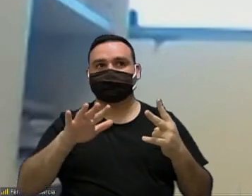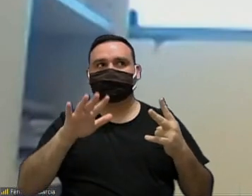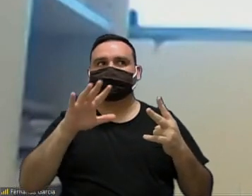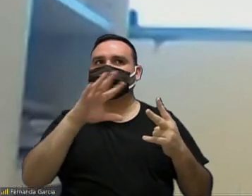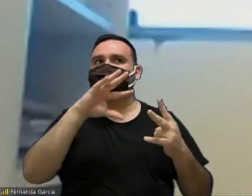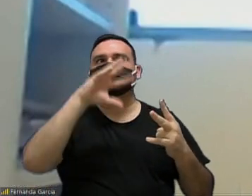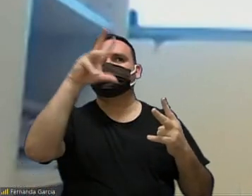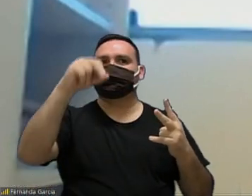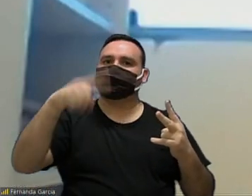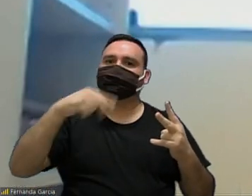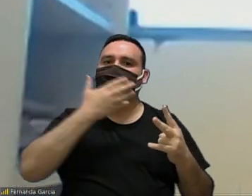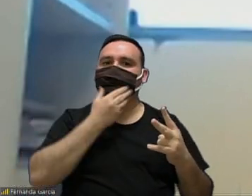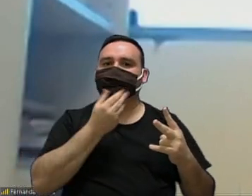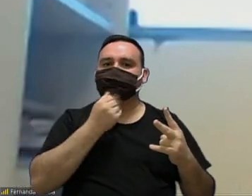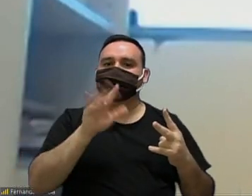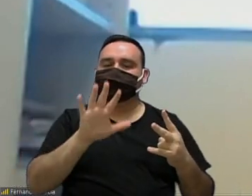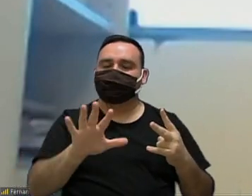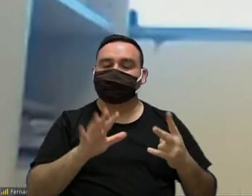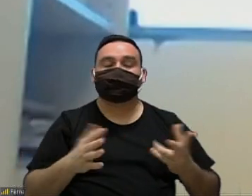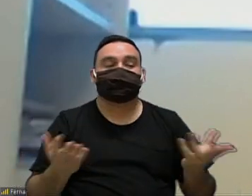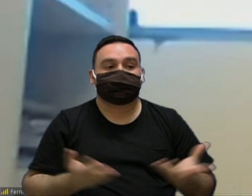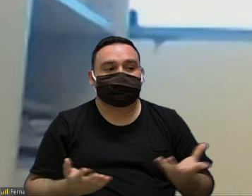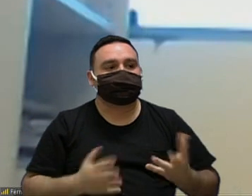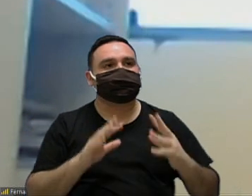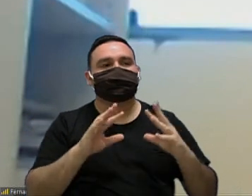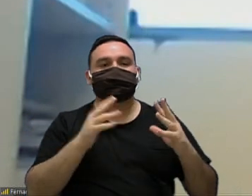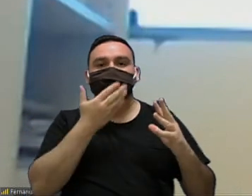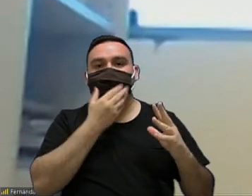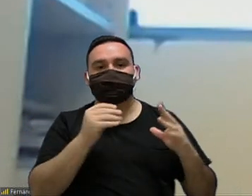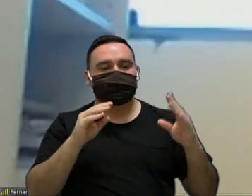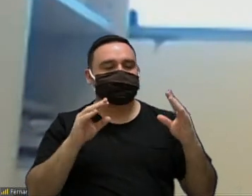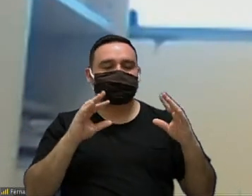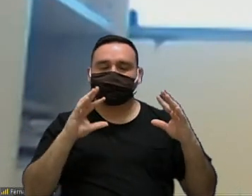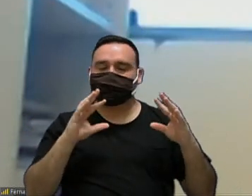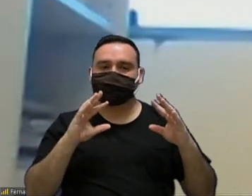vereadores mas eu acredito que vocês também possam